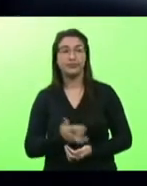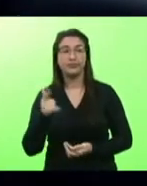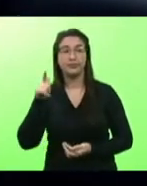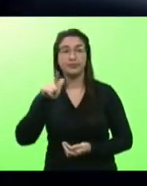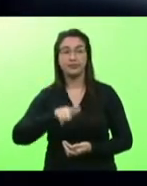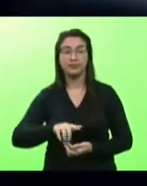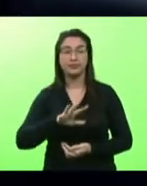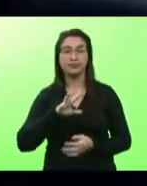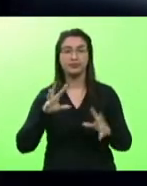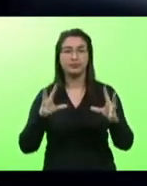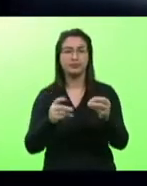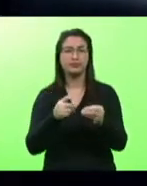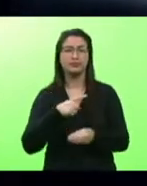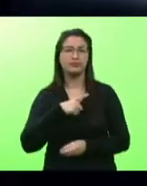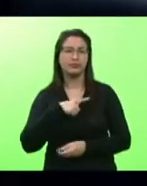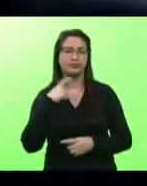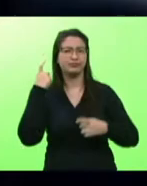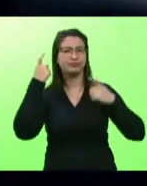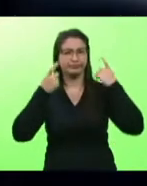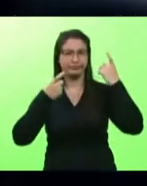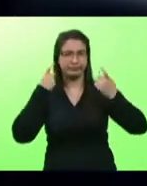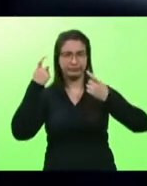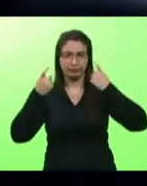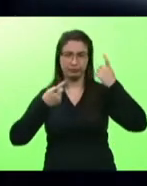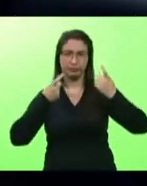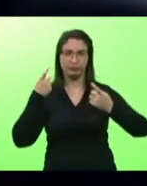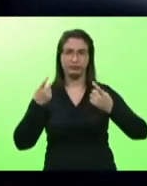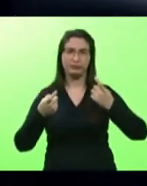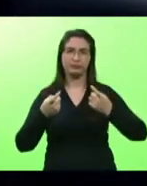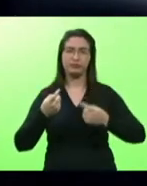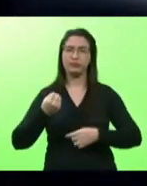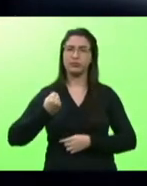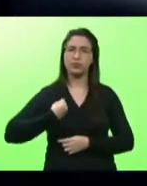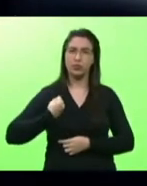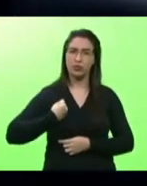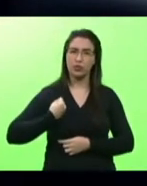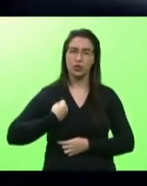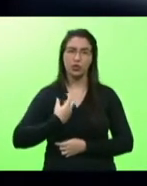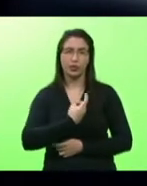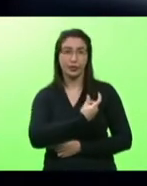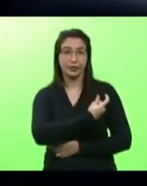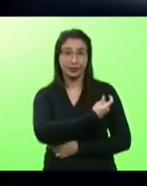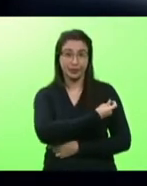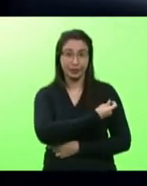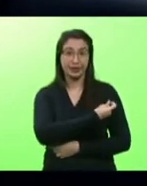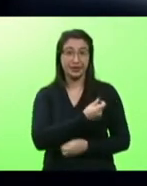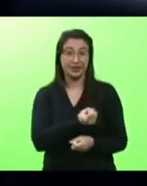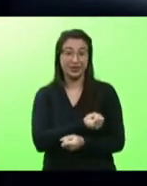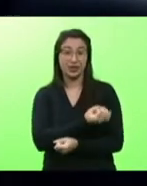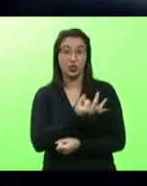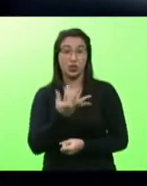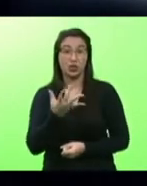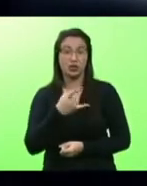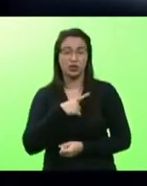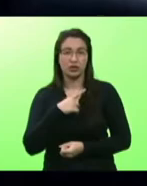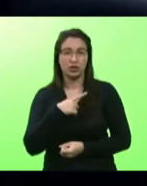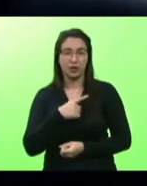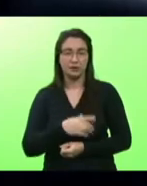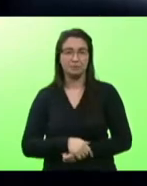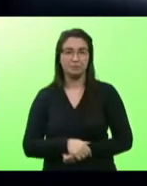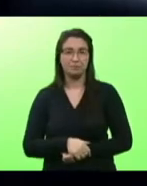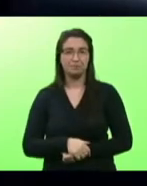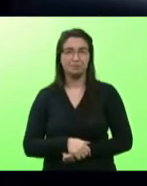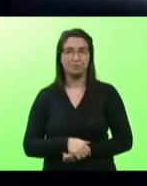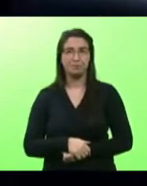preocupação em relação à questão do número de vacinas e uma preocupação também que levantei hoje senhor